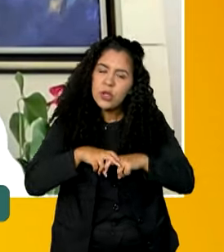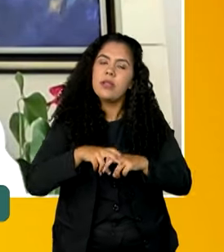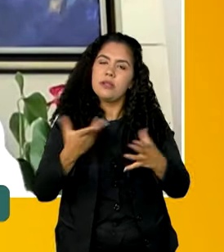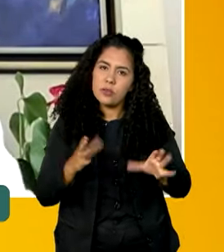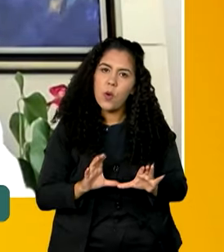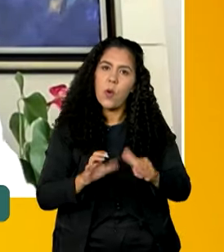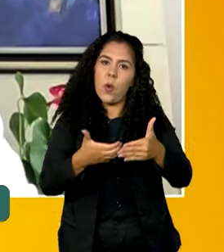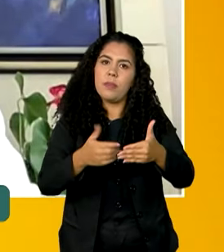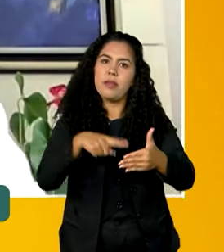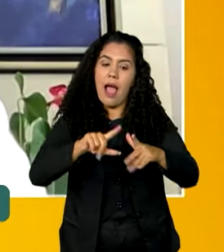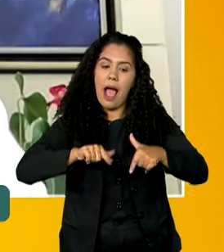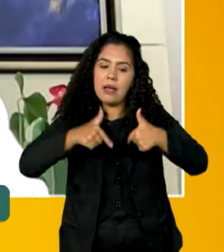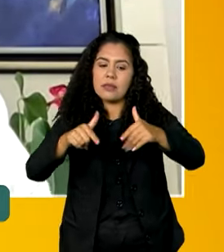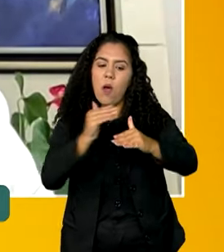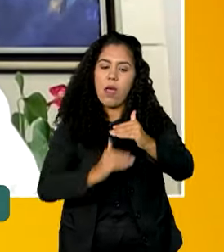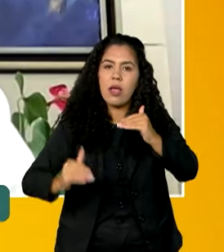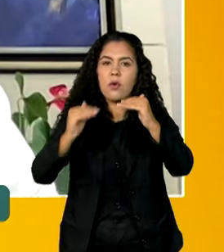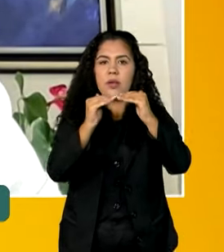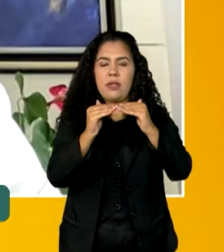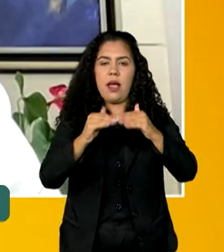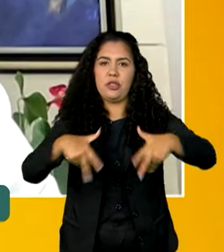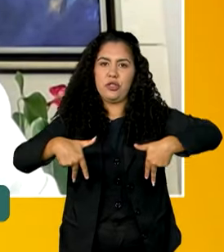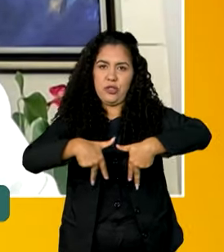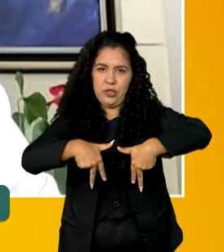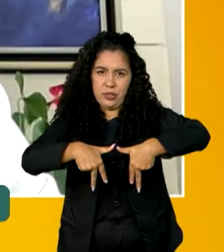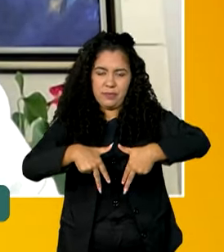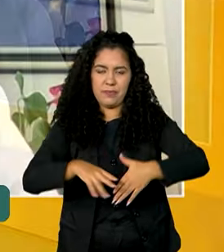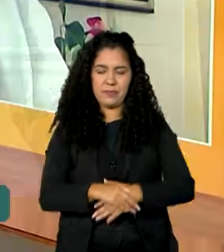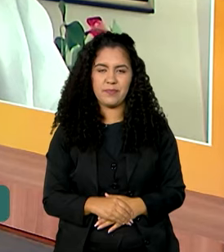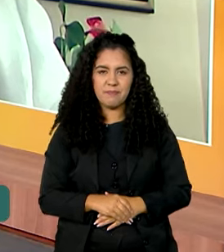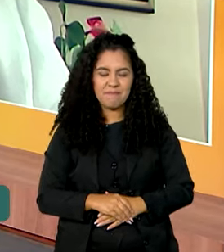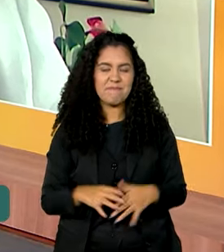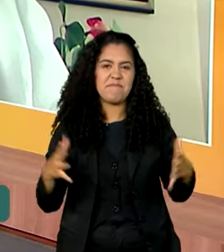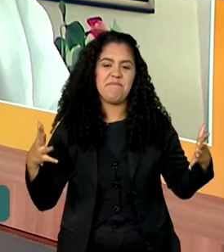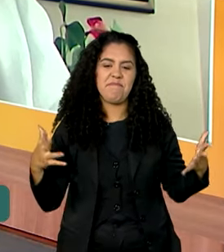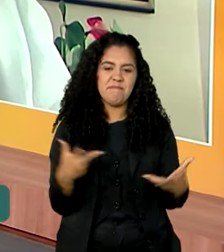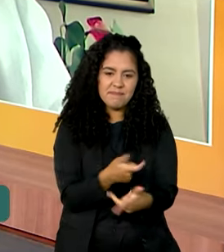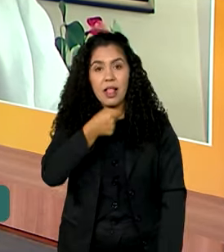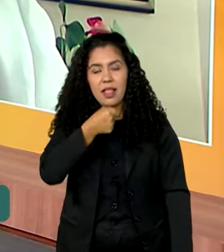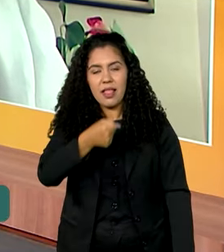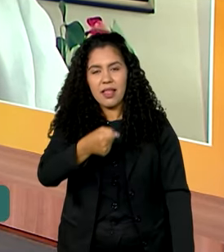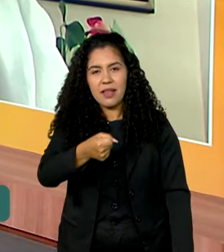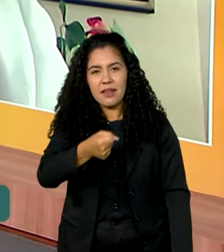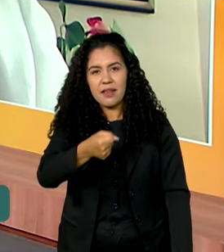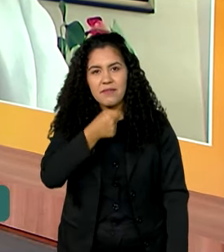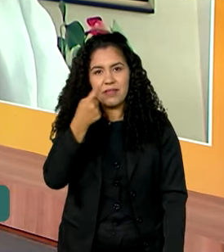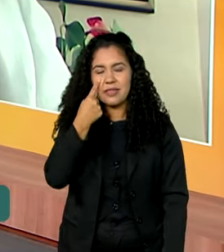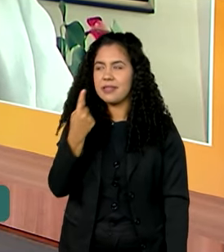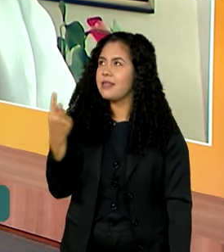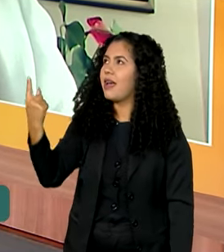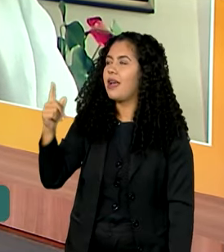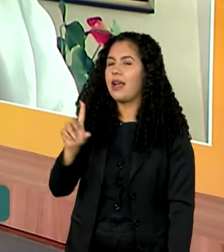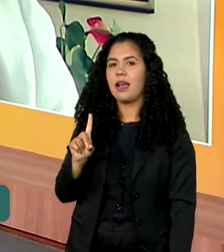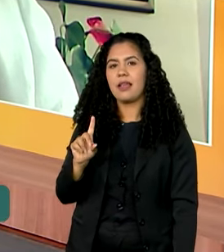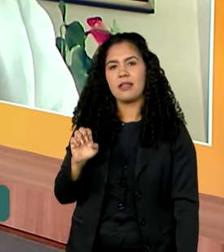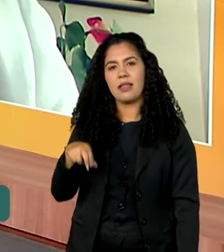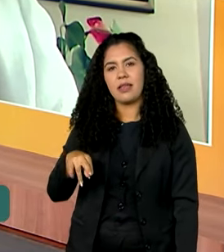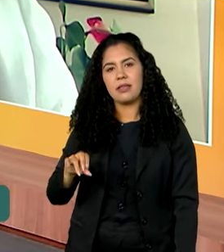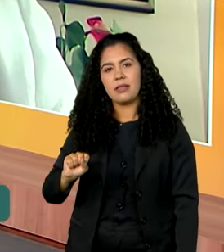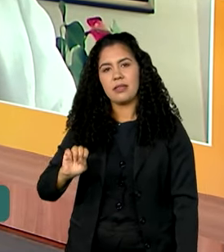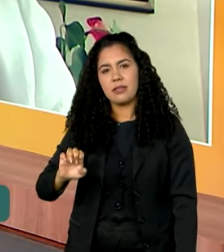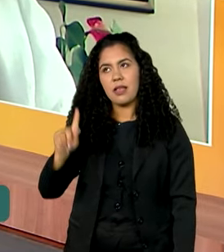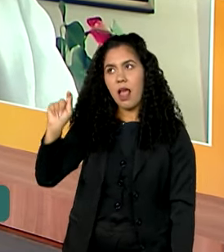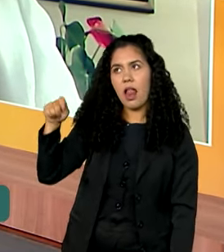para Ações de Equidade de Gênero. Maravilha! Eu entrevistei a dirigente Carvalho, ela que é